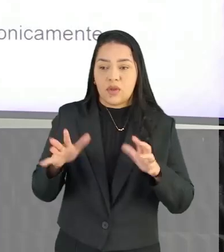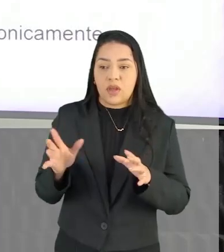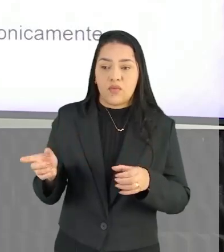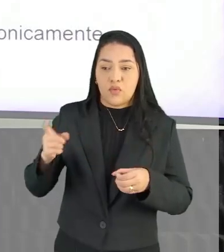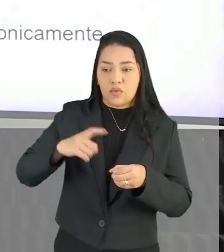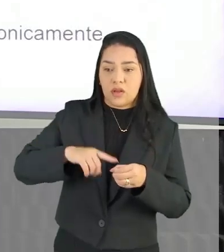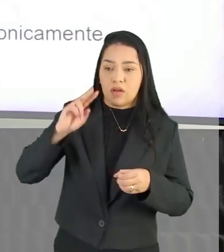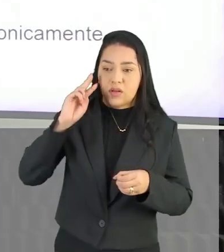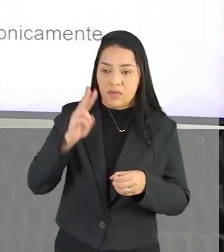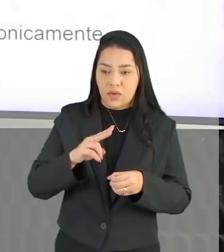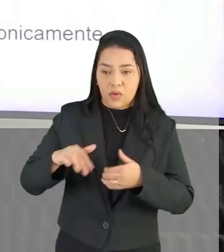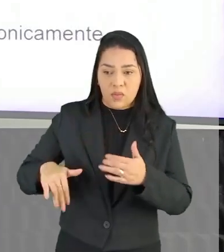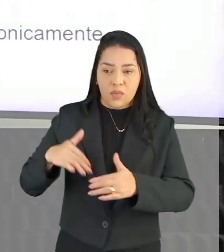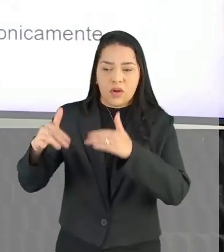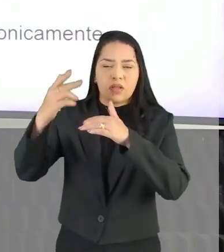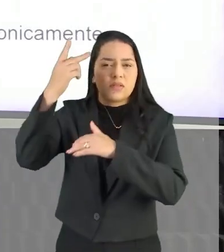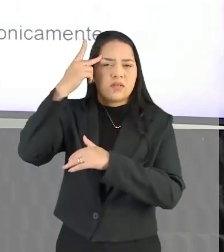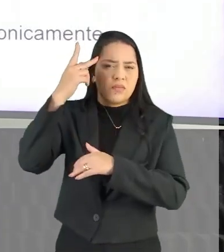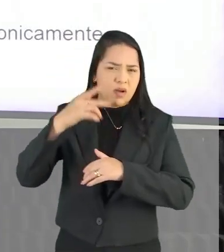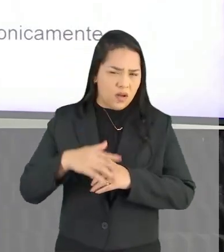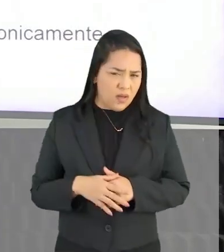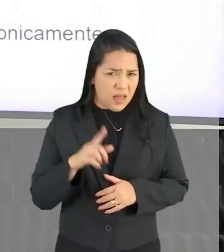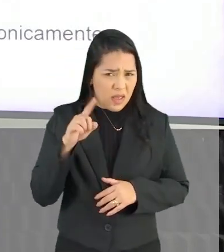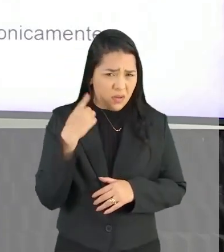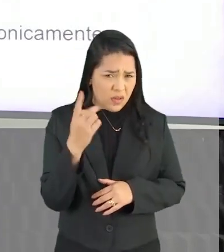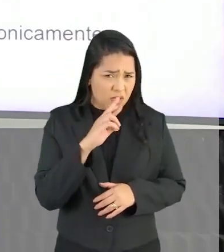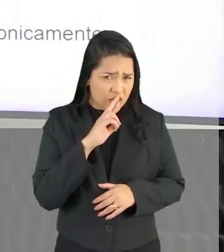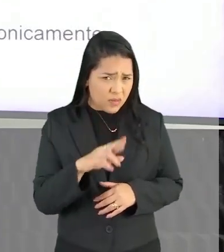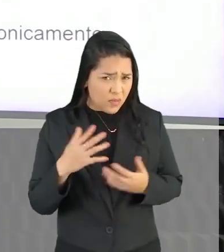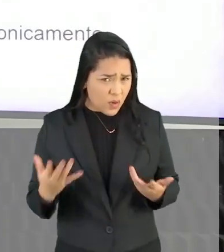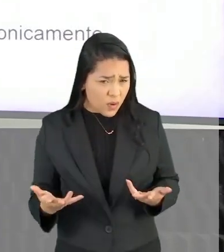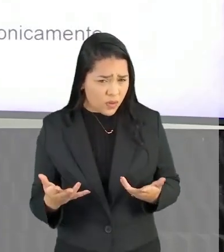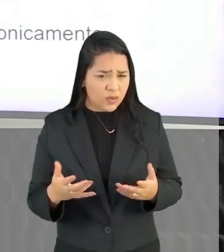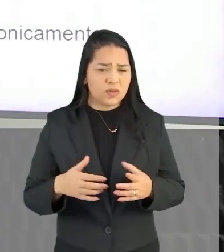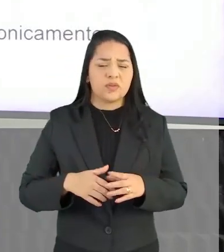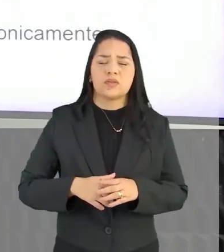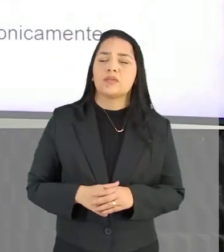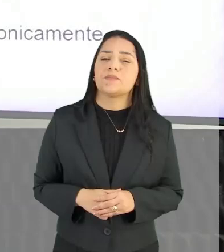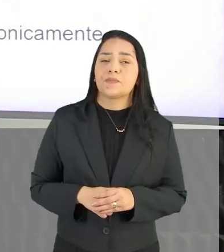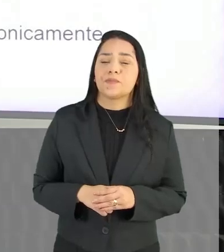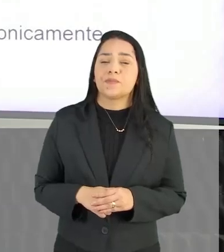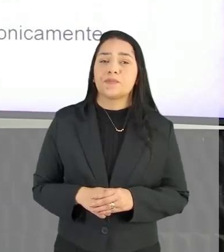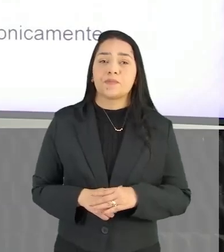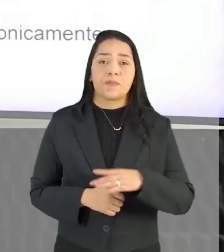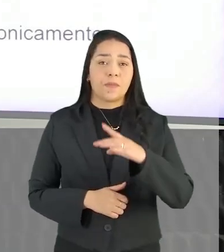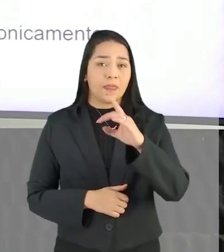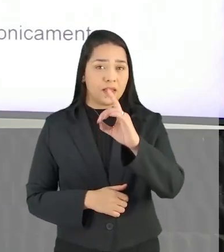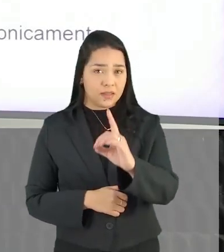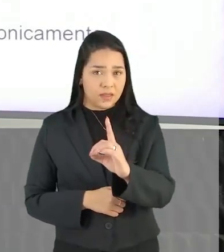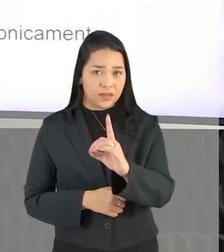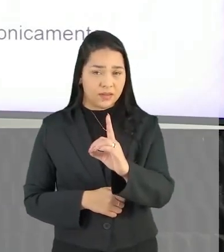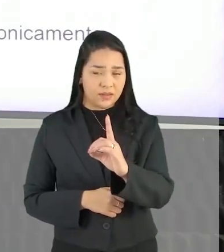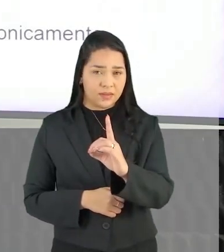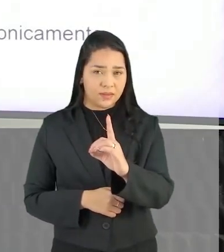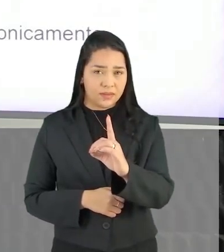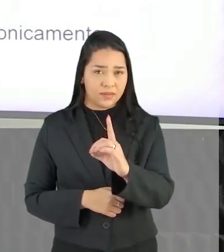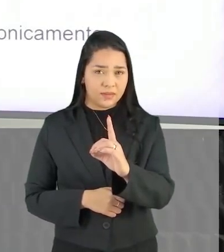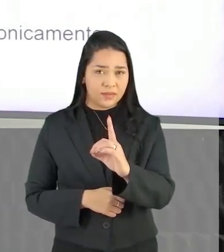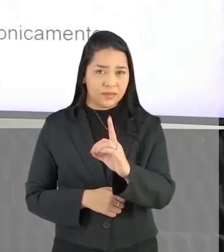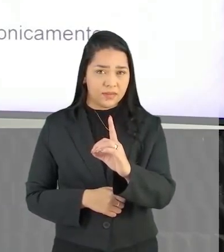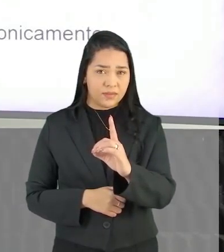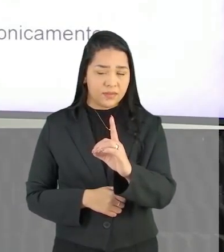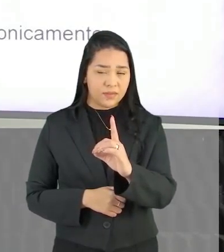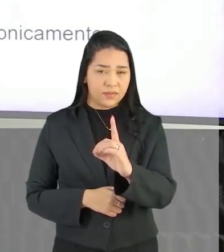Sem ver o progresso de São Paulo E aí, então Será que é esse o nosso gabarito? Vamos para as demais alternativas Letra D O texto B